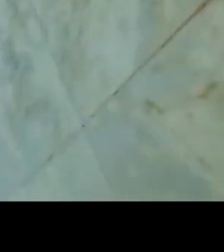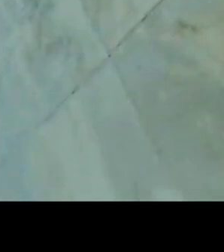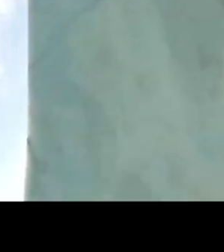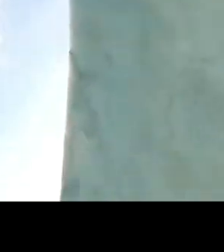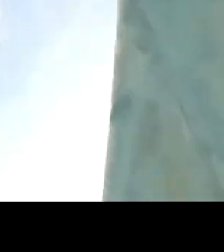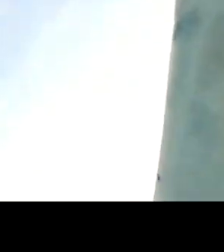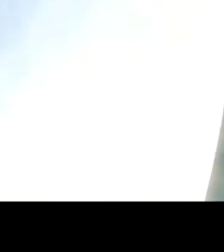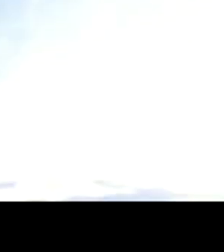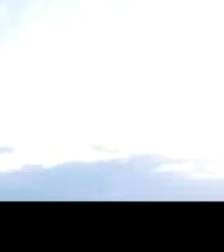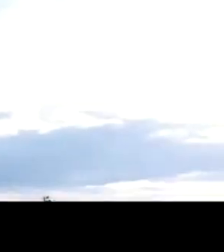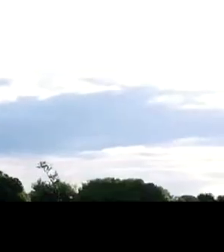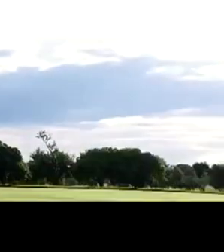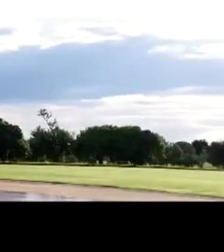Transcrição Negri Transcrição e Legendas